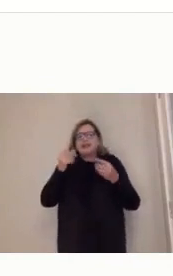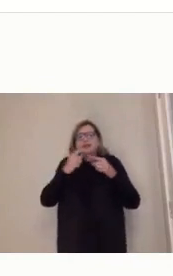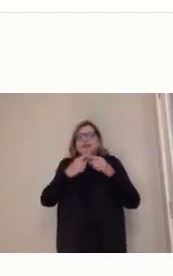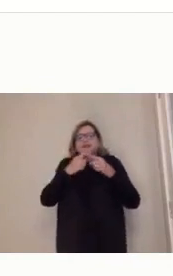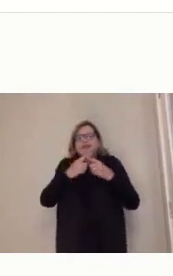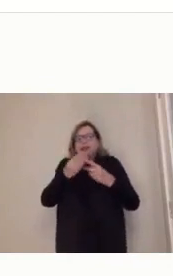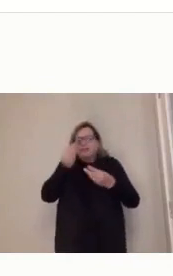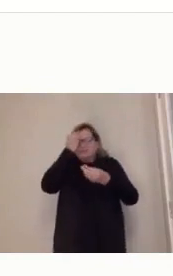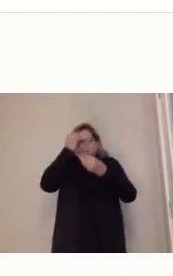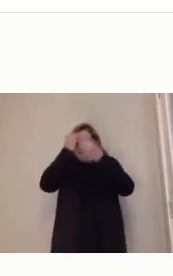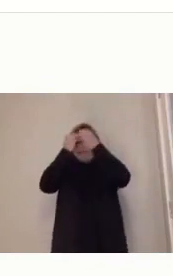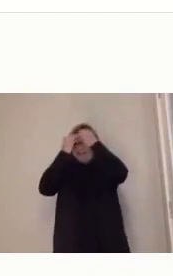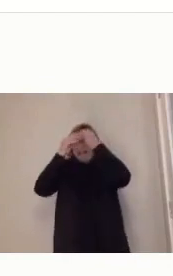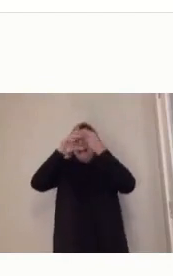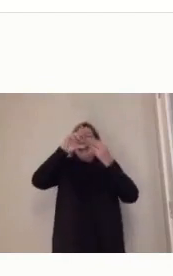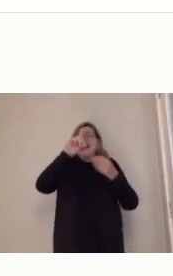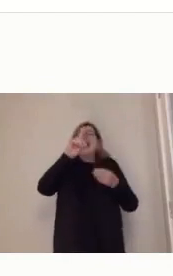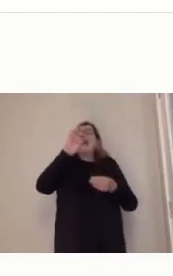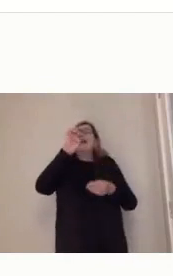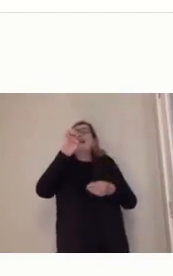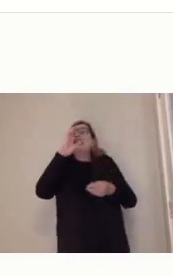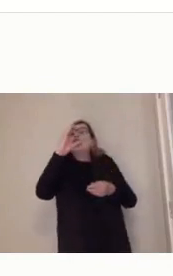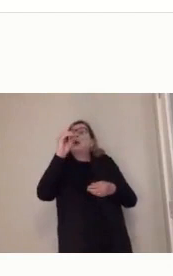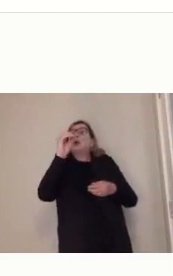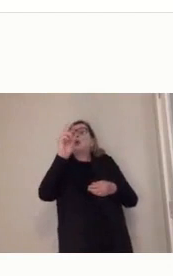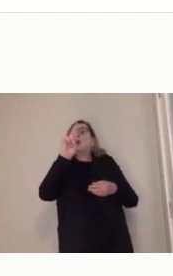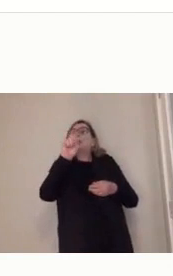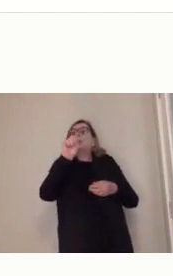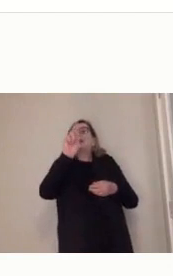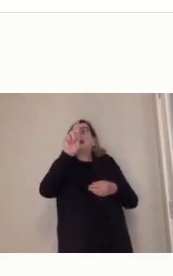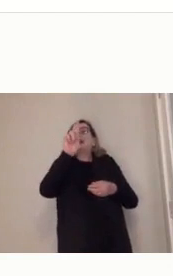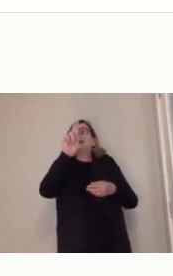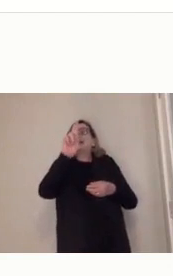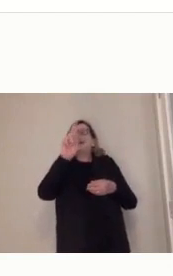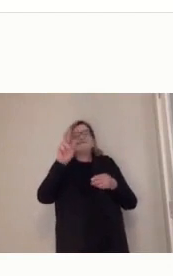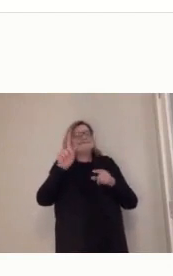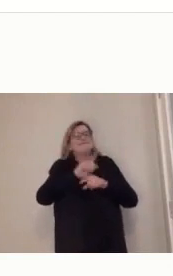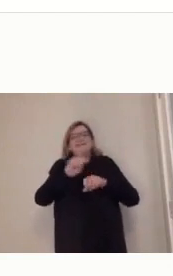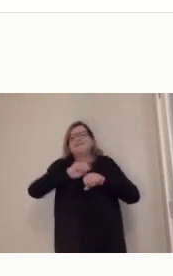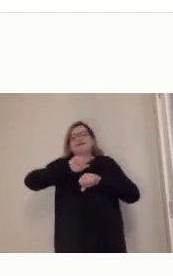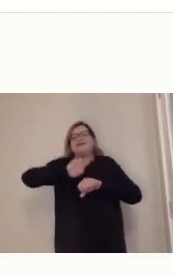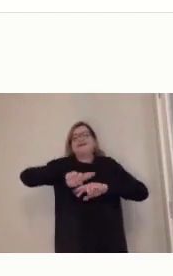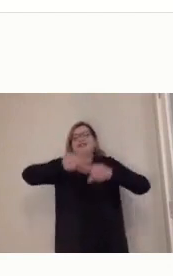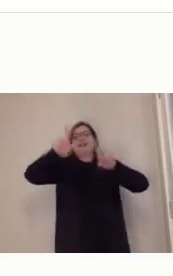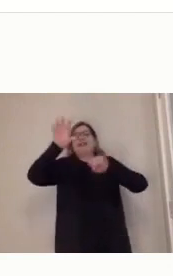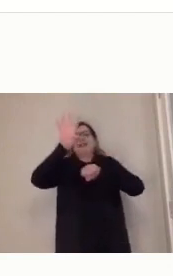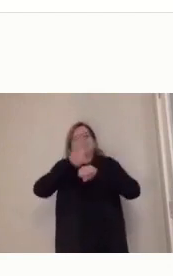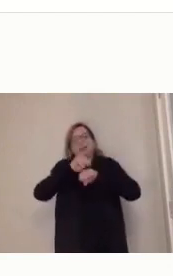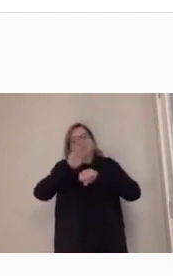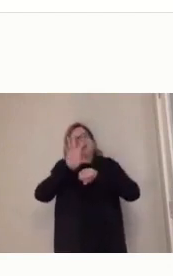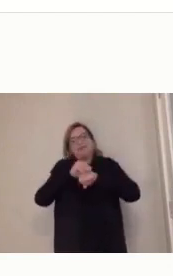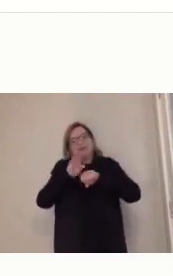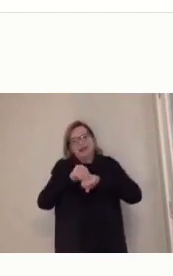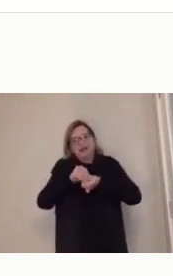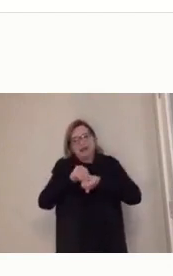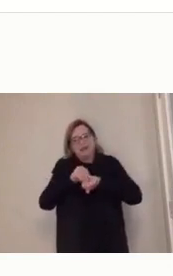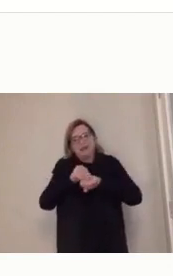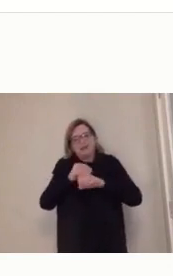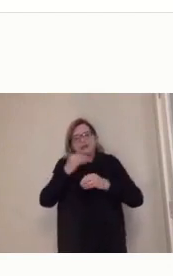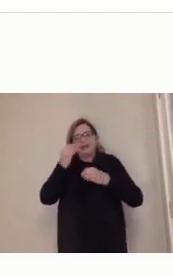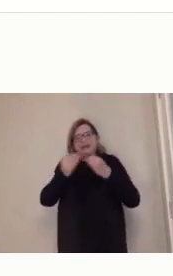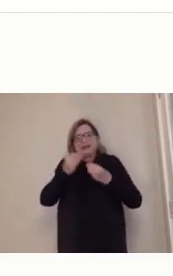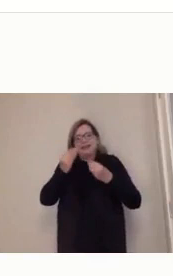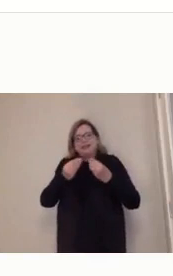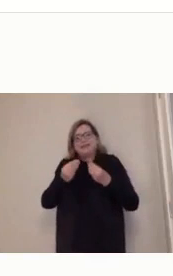transformou em conhecimento, né? O transformar em conhecimento só ocorre se você vivencia aquilo de uma outra forma, que se